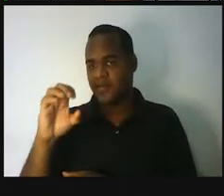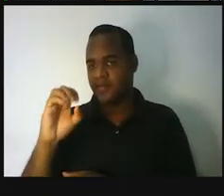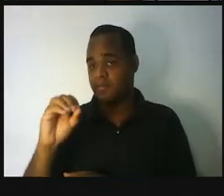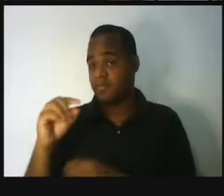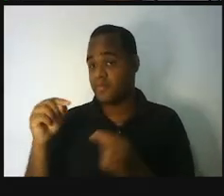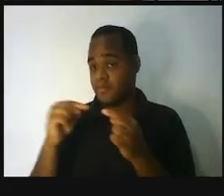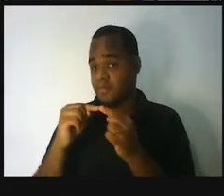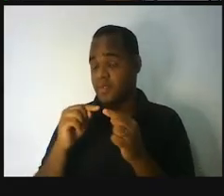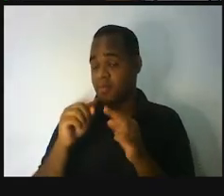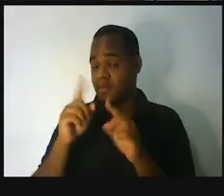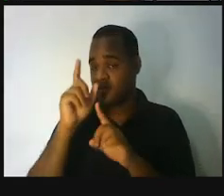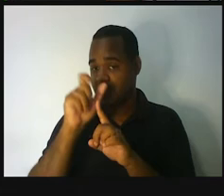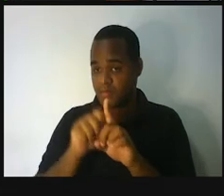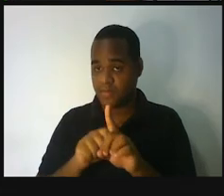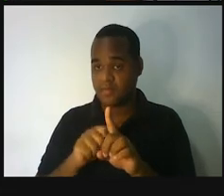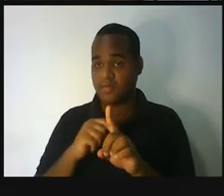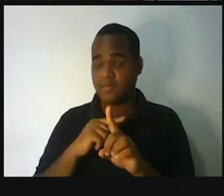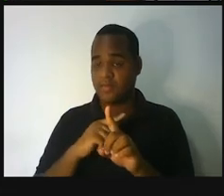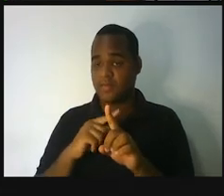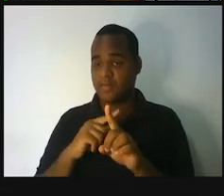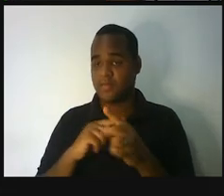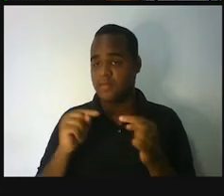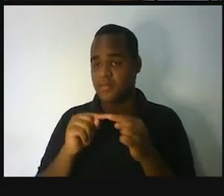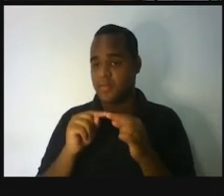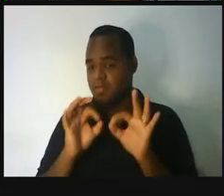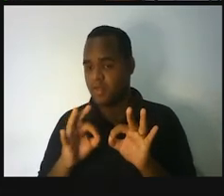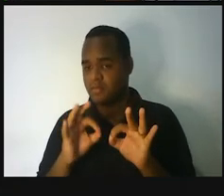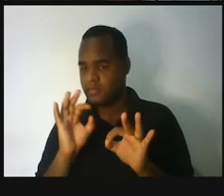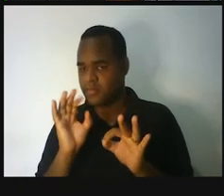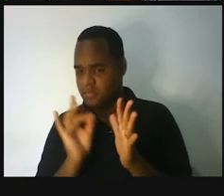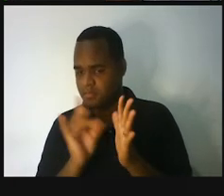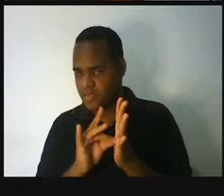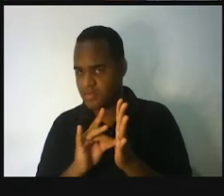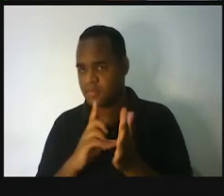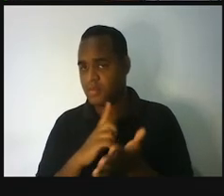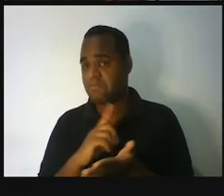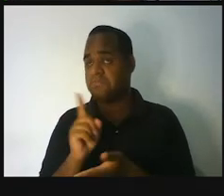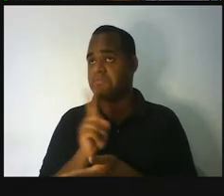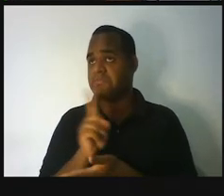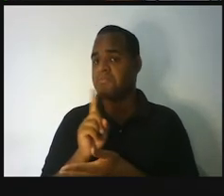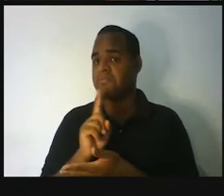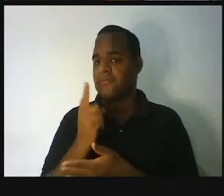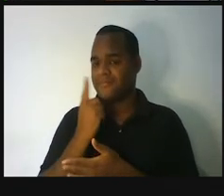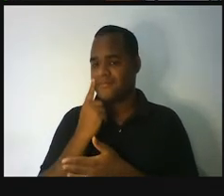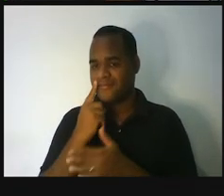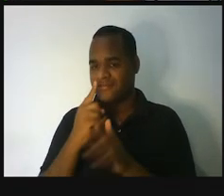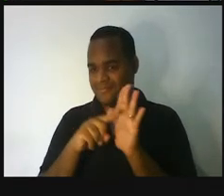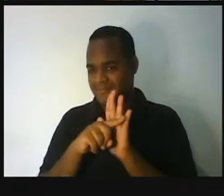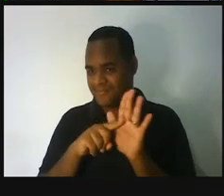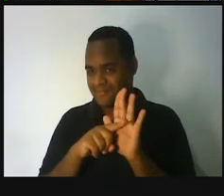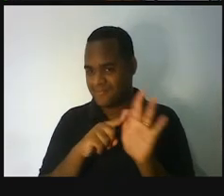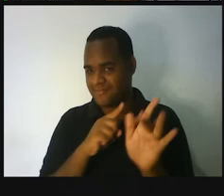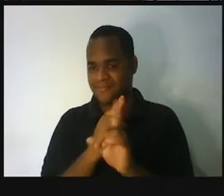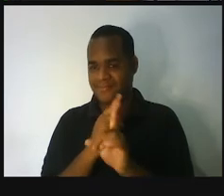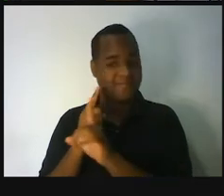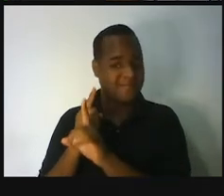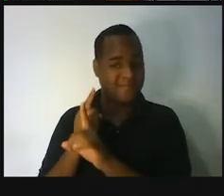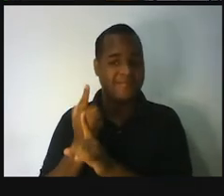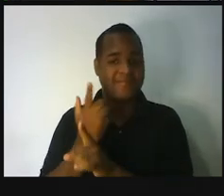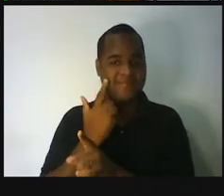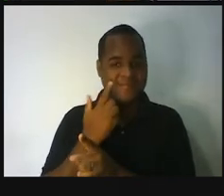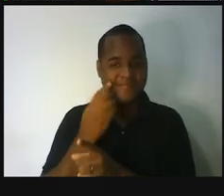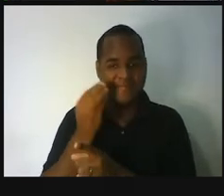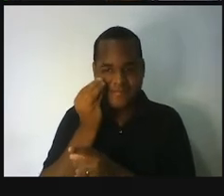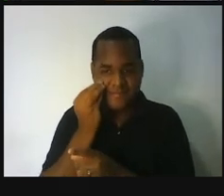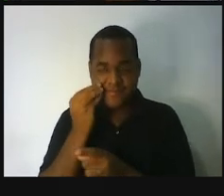mesmo? Você já se perguntou assim. Será? Bora investigar? Eu não disse que era para a gente investigar, então você